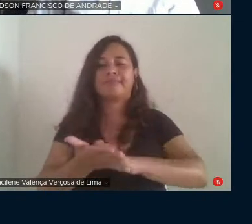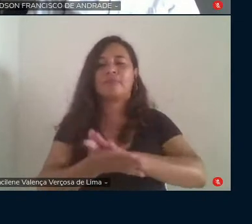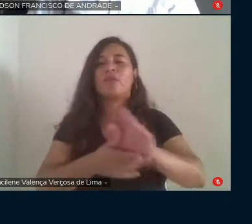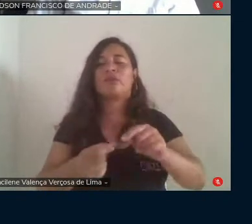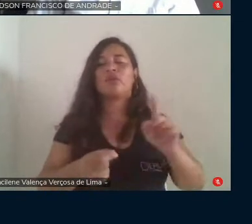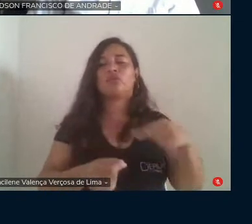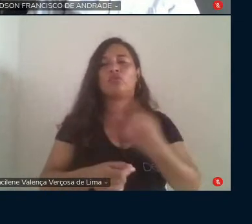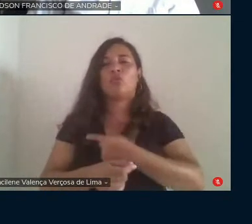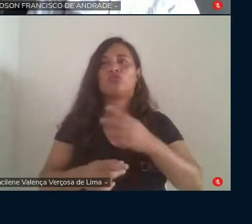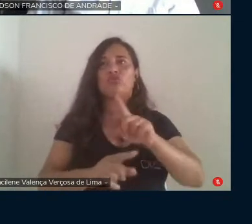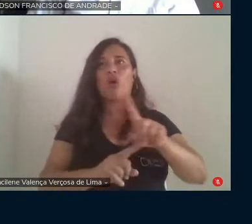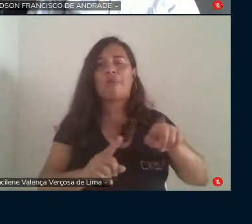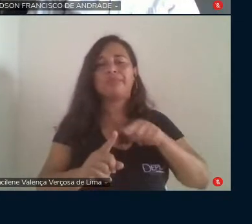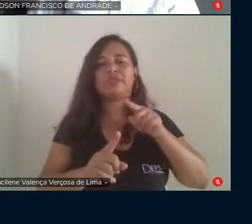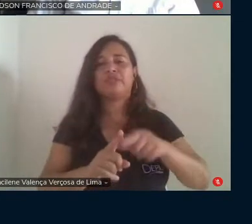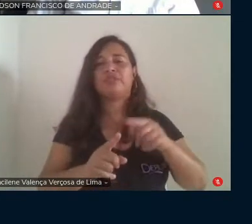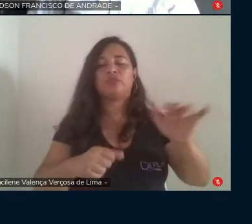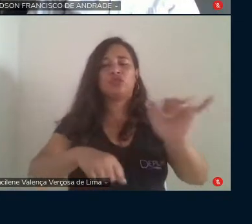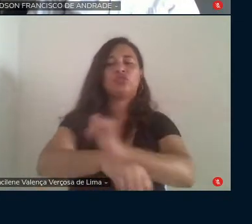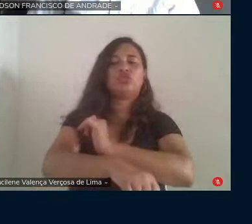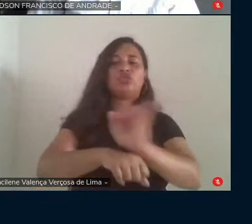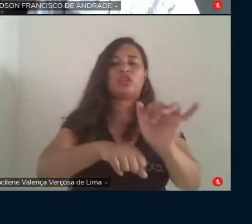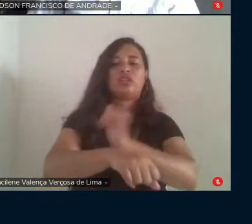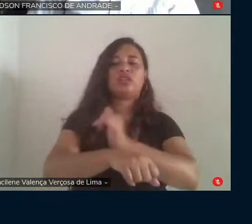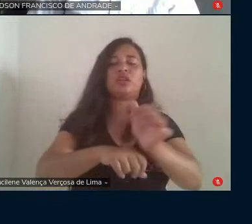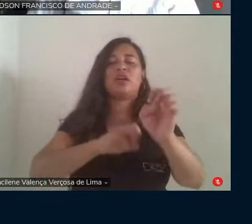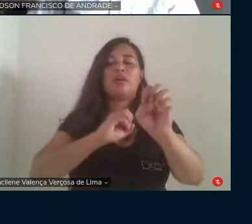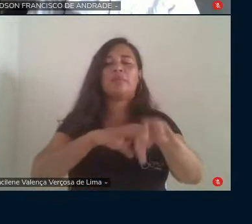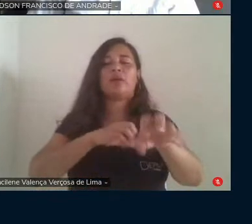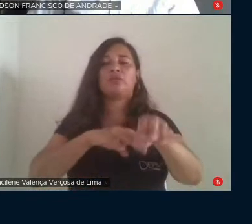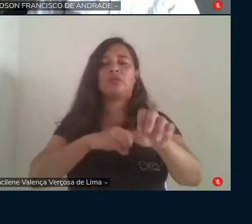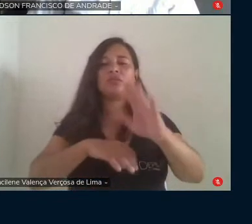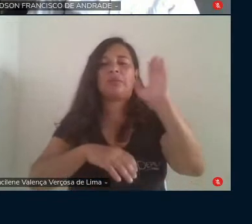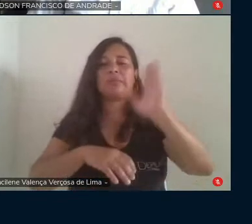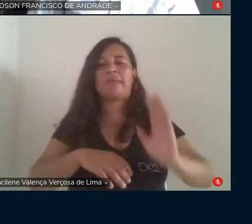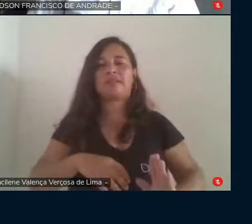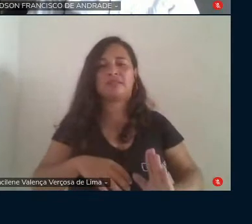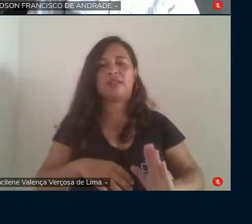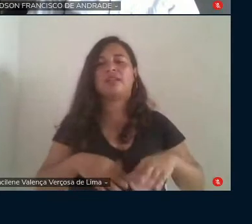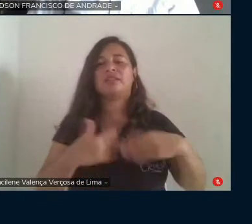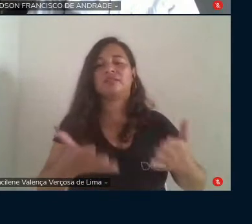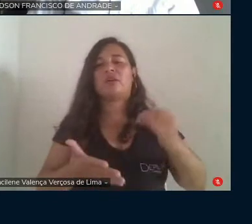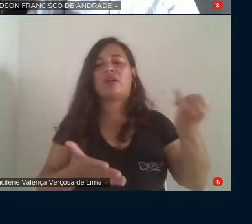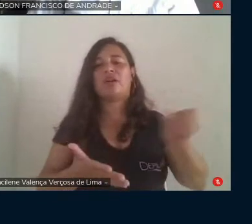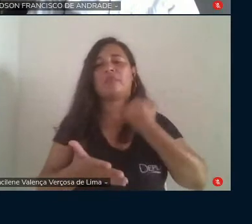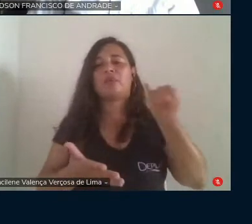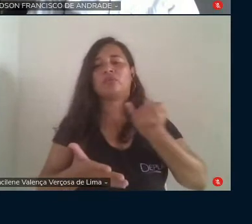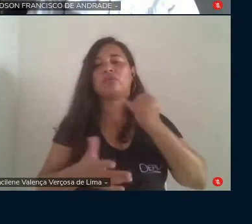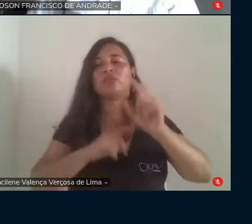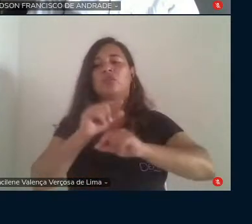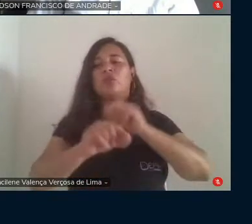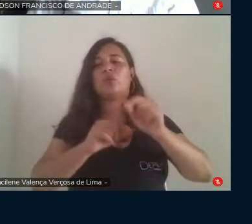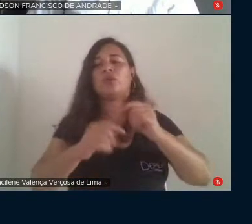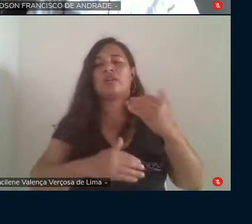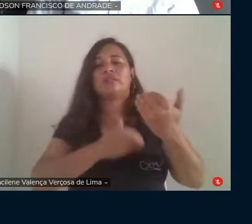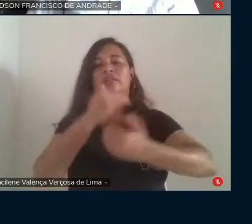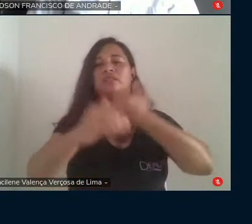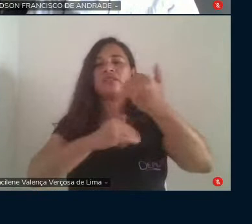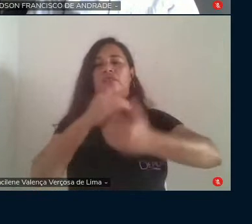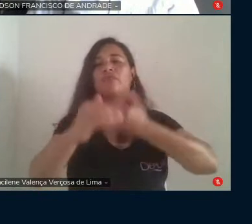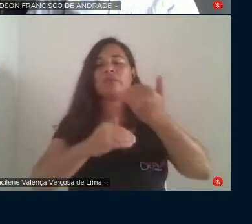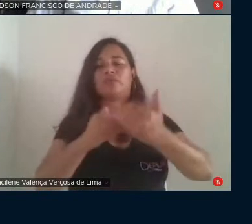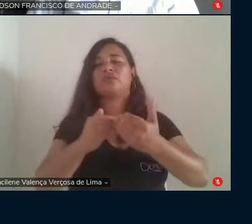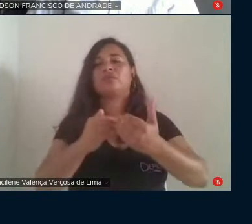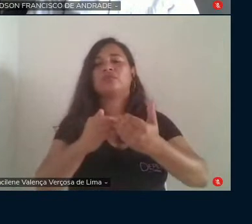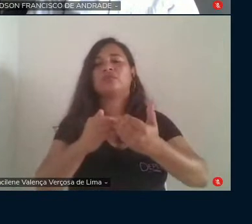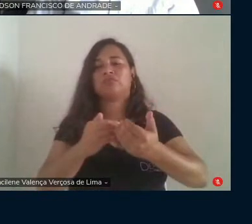como metas e estratégias para a educação brasileira. Então, é importante essa construção, através das conferências,